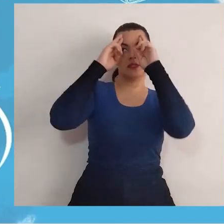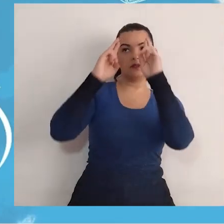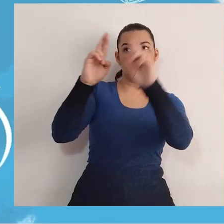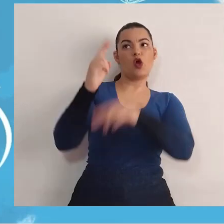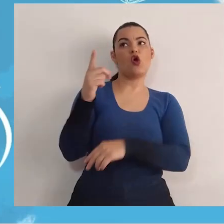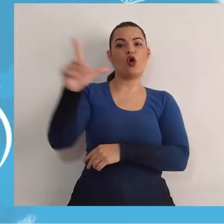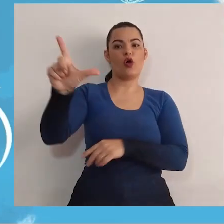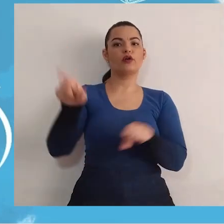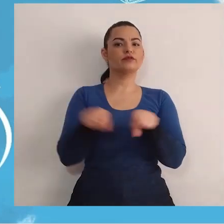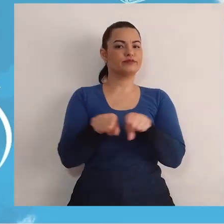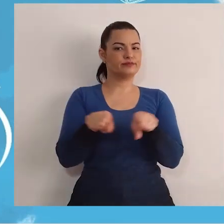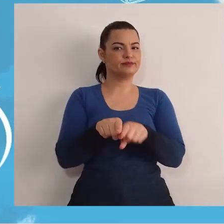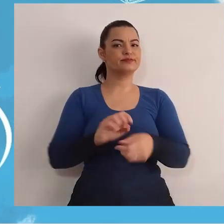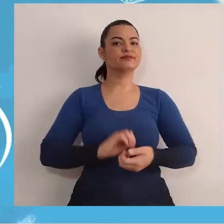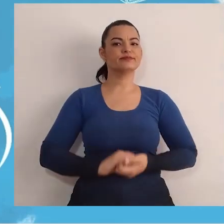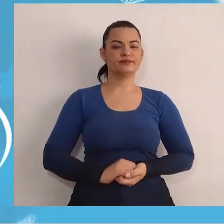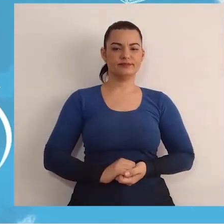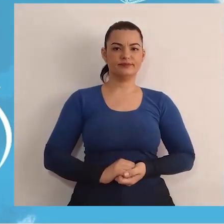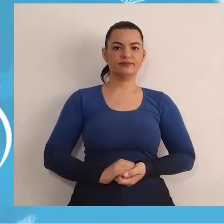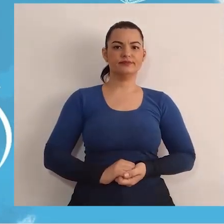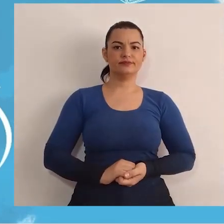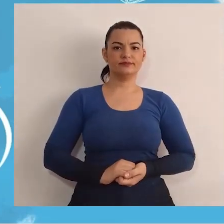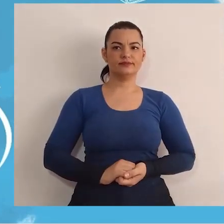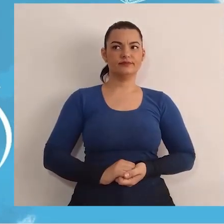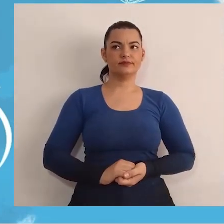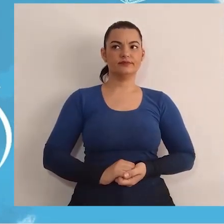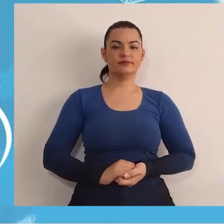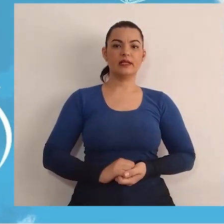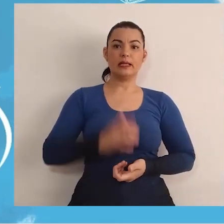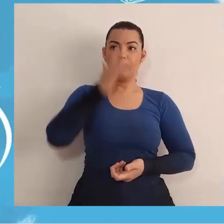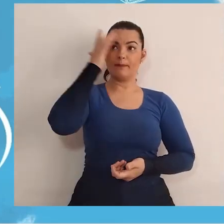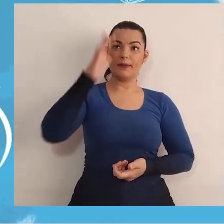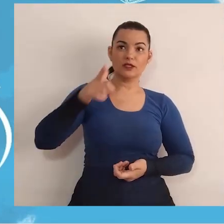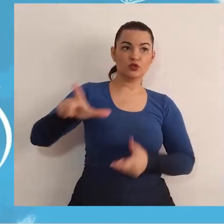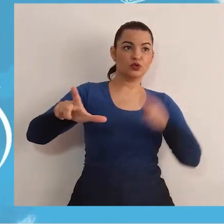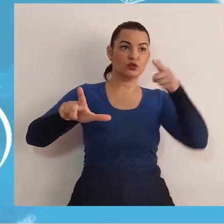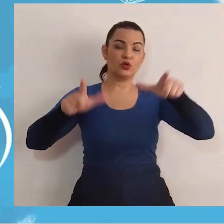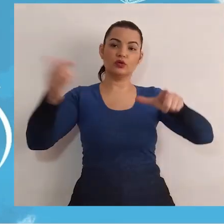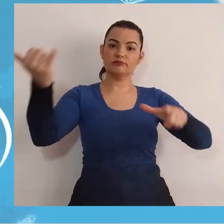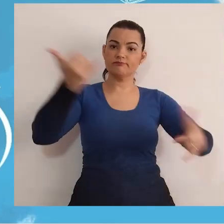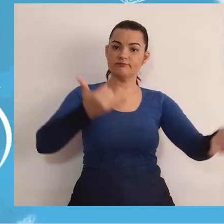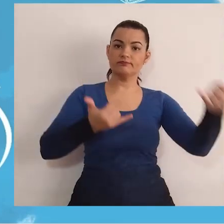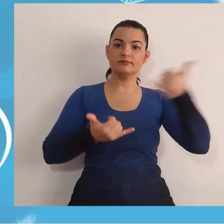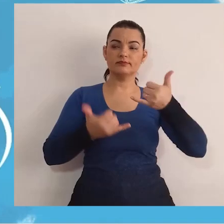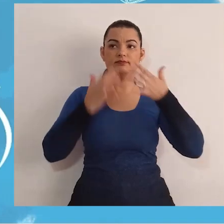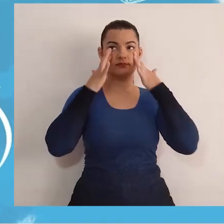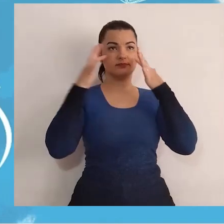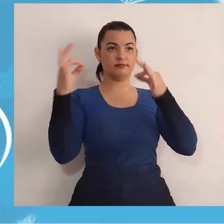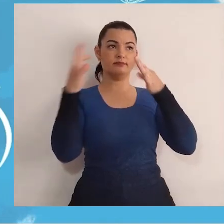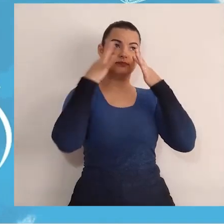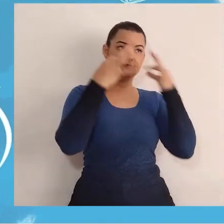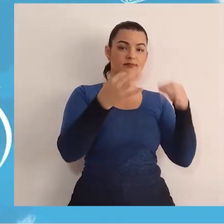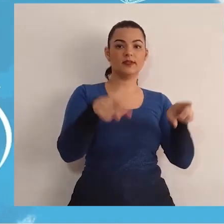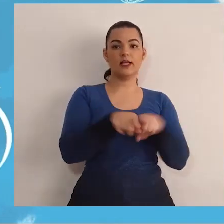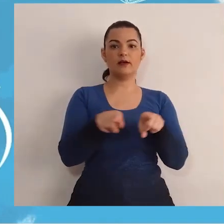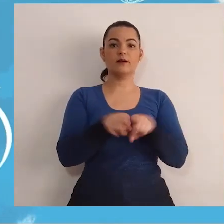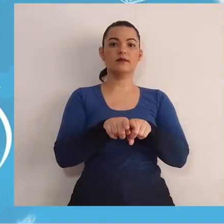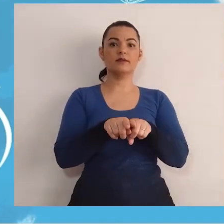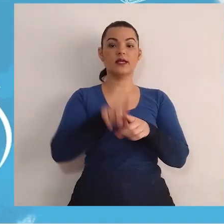precisamos respeitar, temos o dever de respeitar as outras pessoas,